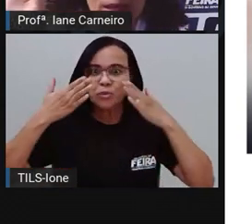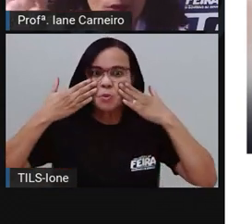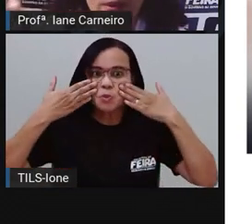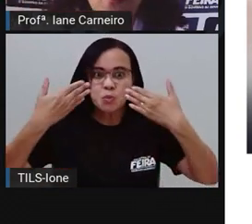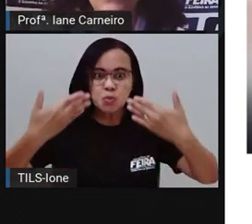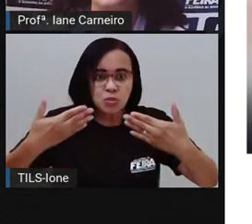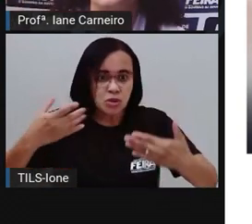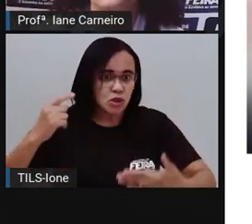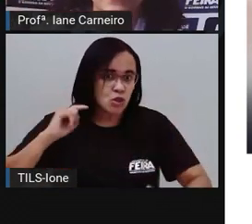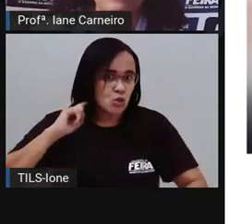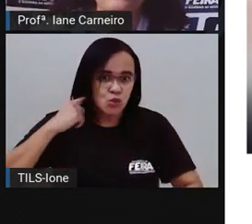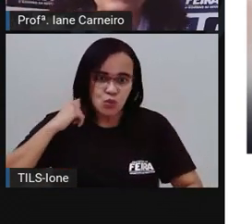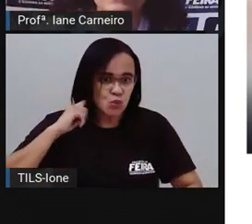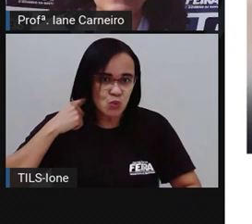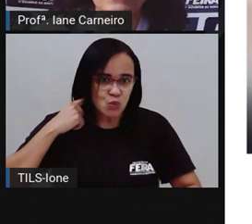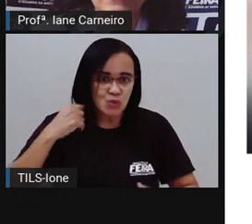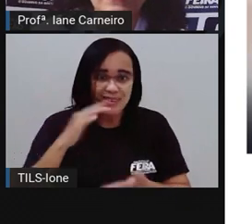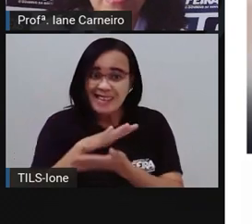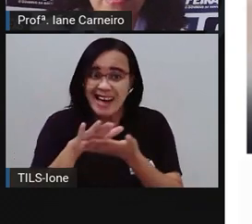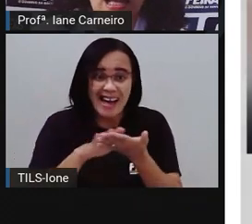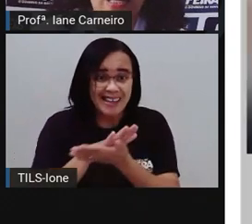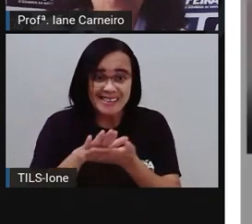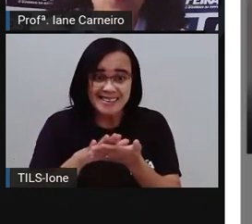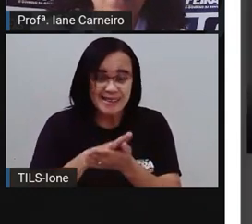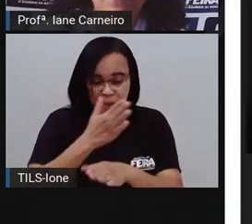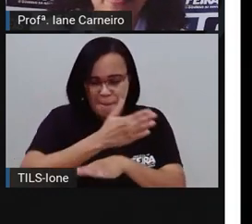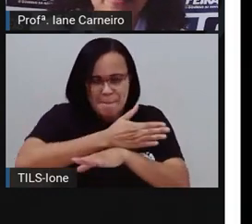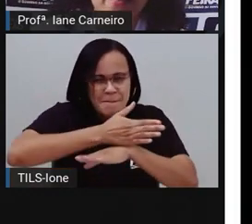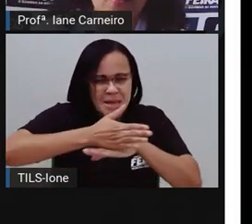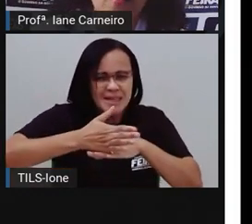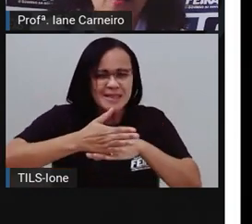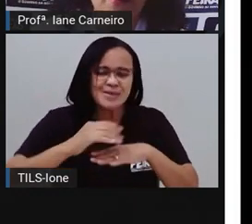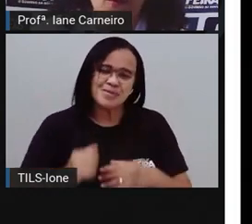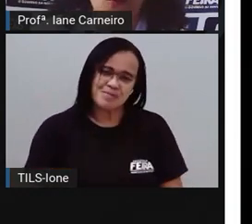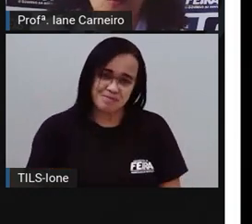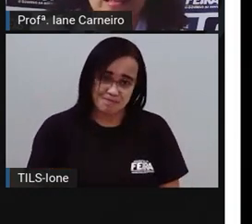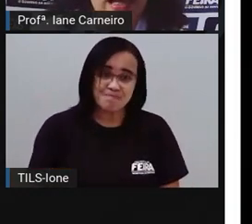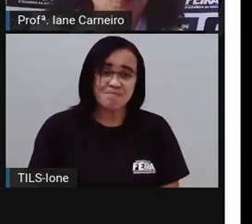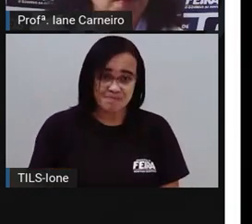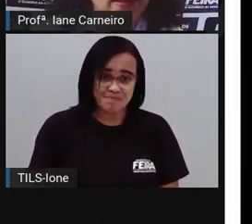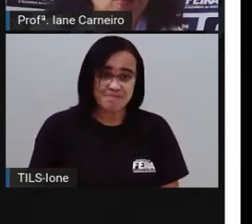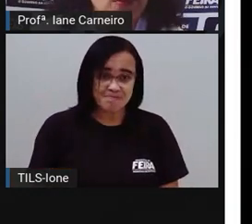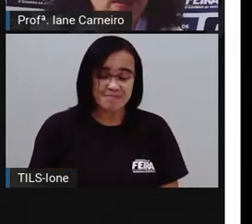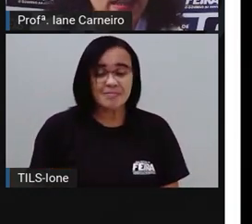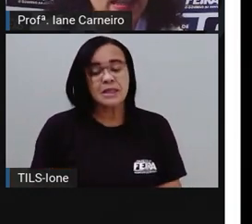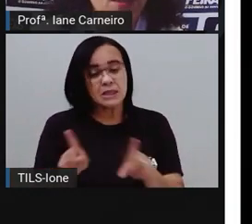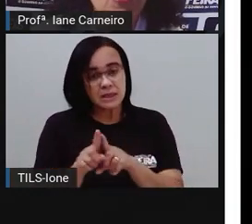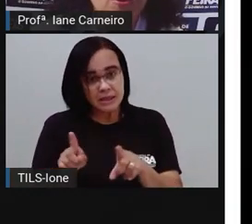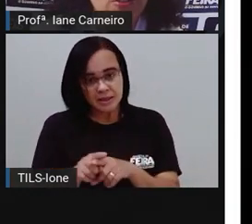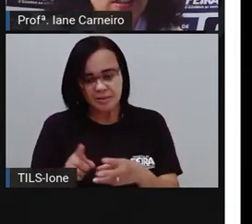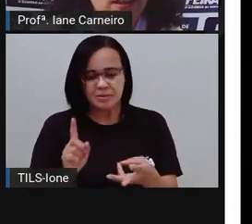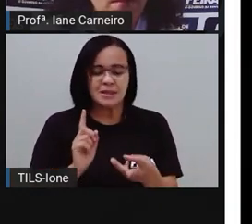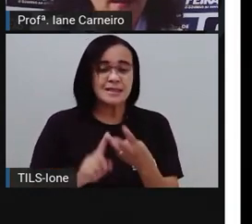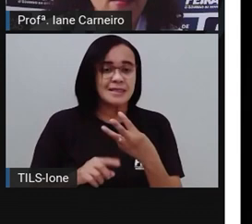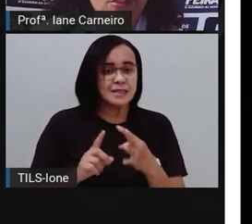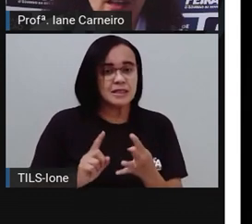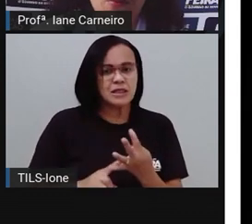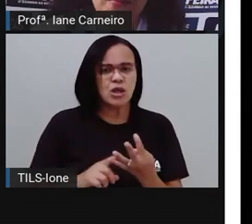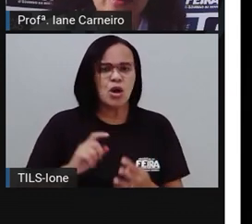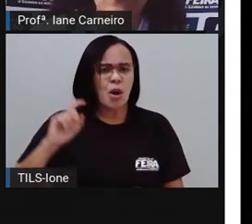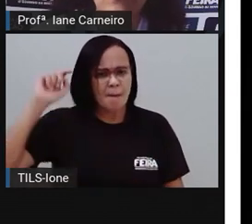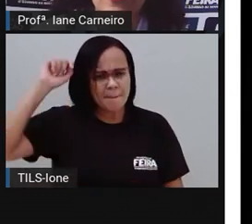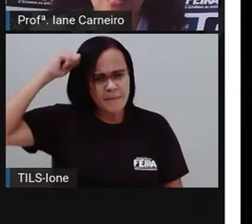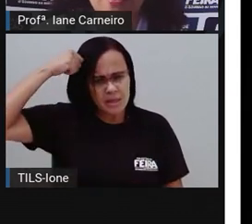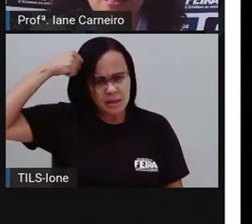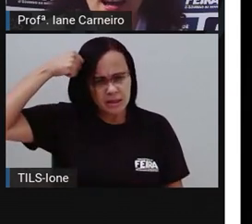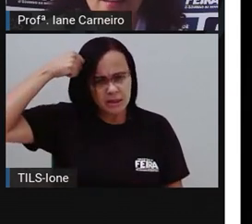branco, branco, branco, né? E a cor preta, ó. A colocou esse gato preto porque, né? Tem gente que tem medo de gato